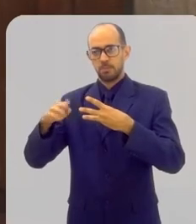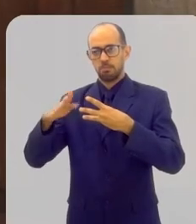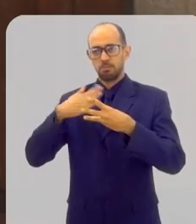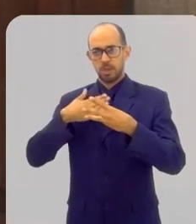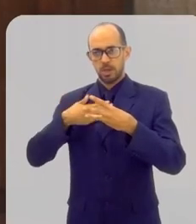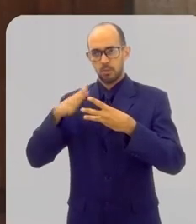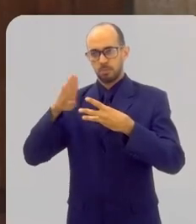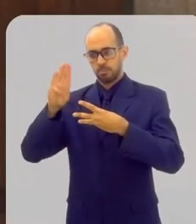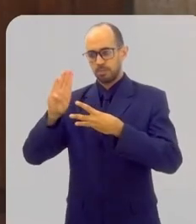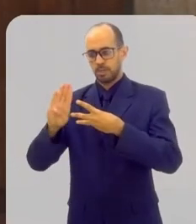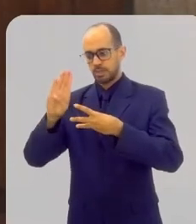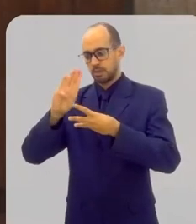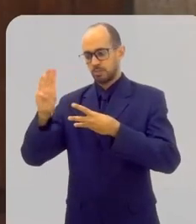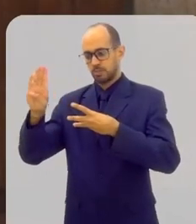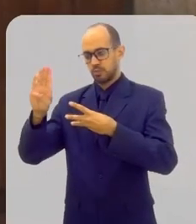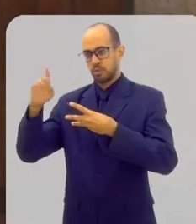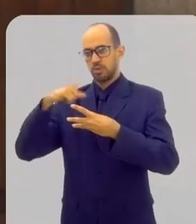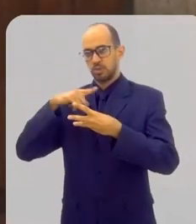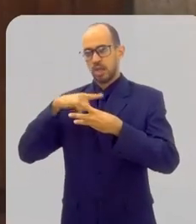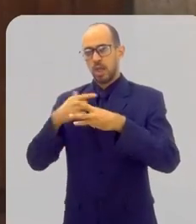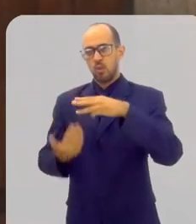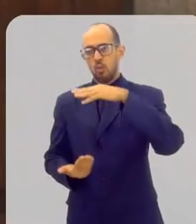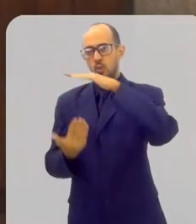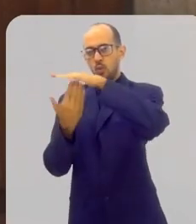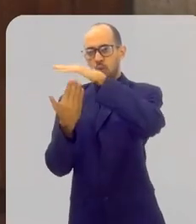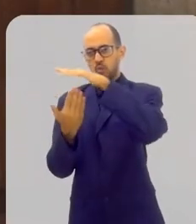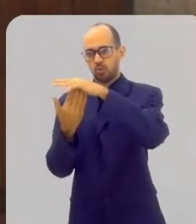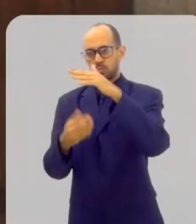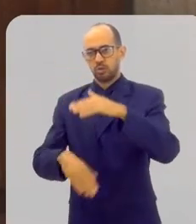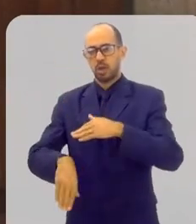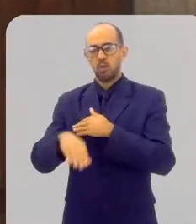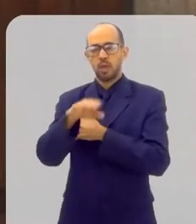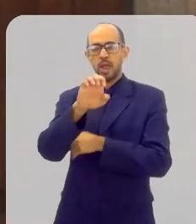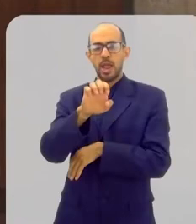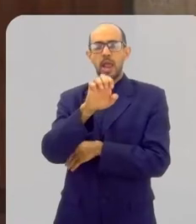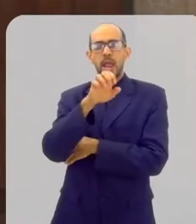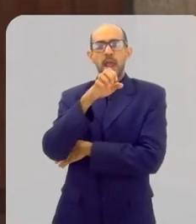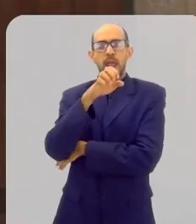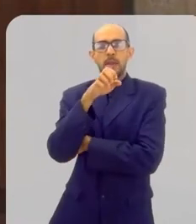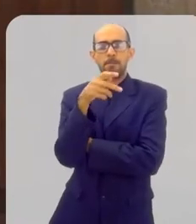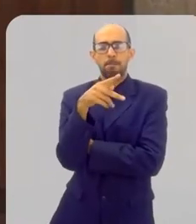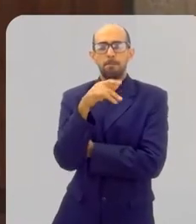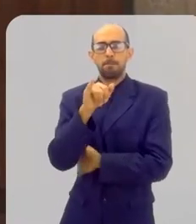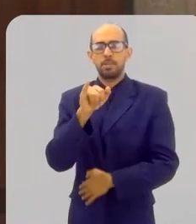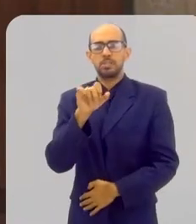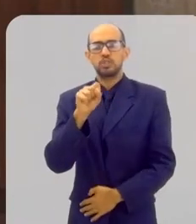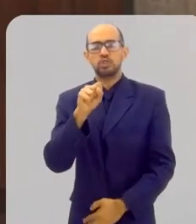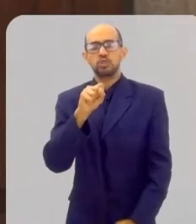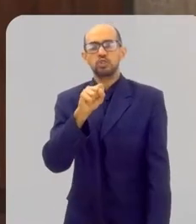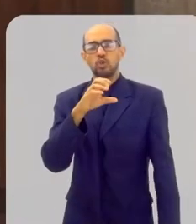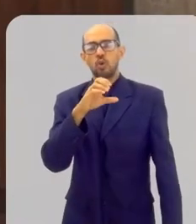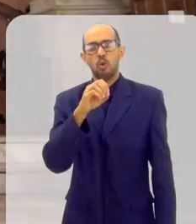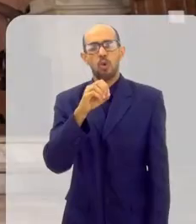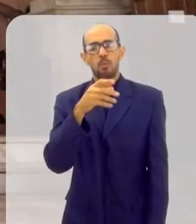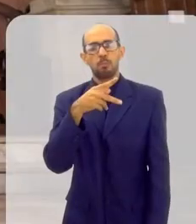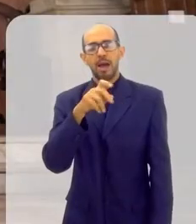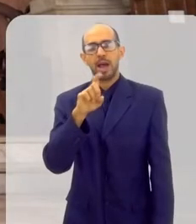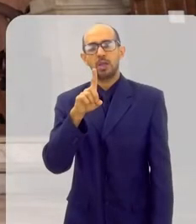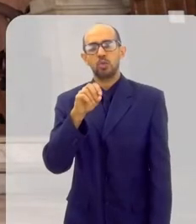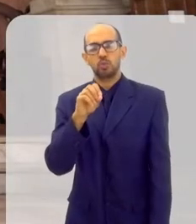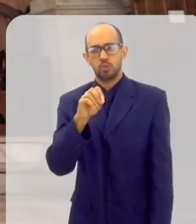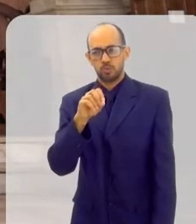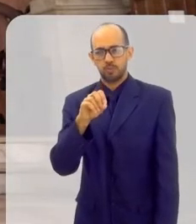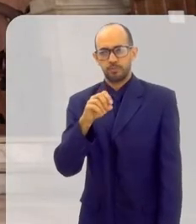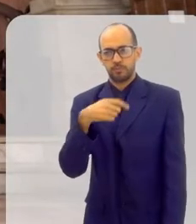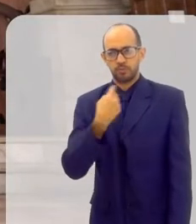E o meu bispo recebeu o terceiro grau, que é o último grau, que é o episcopado, bispo. Então, são esses três